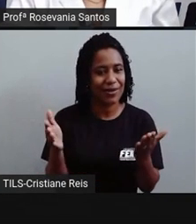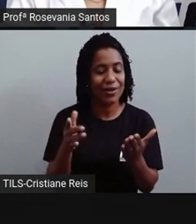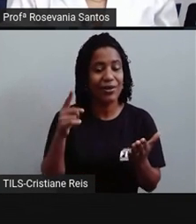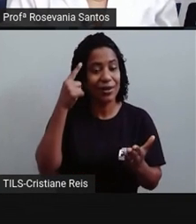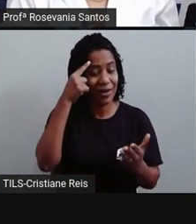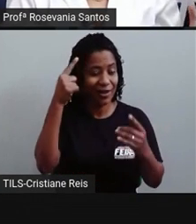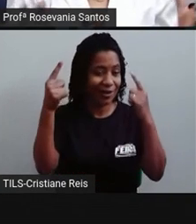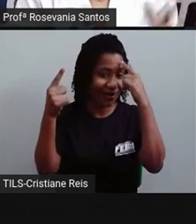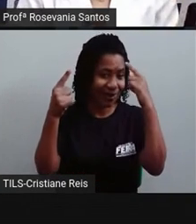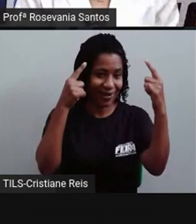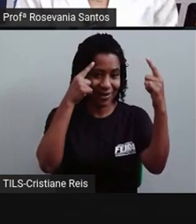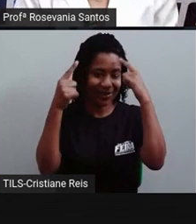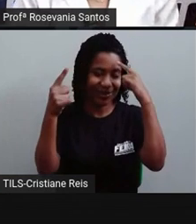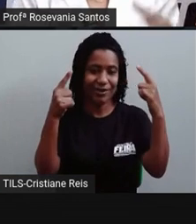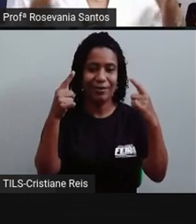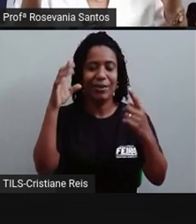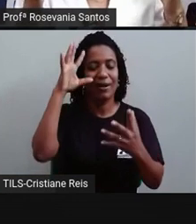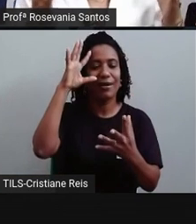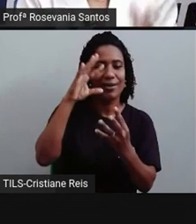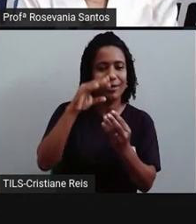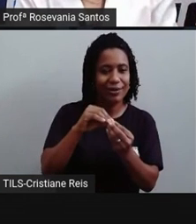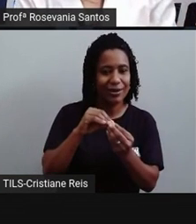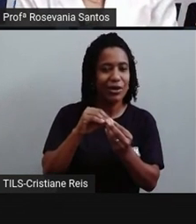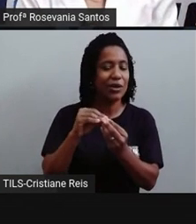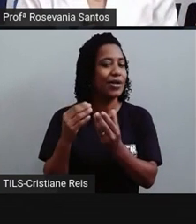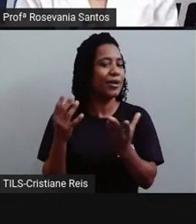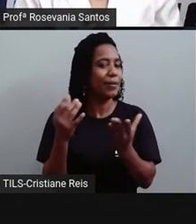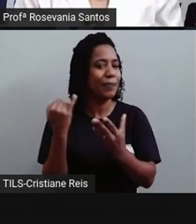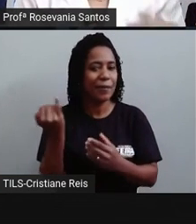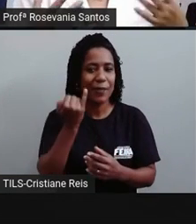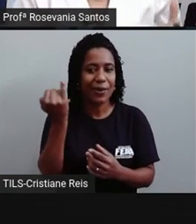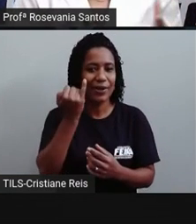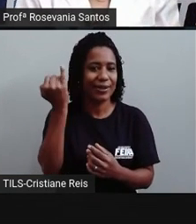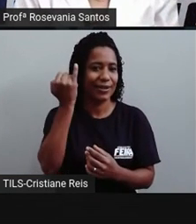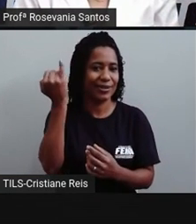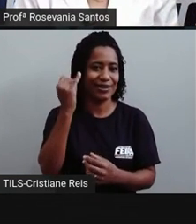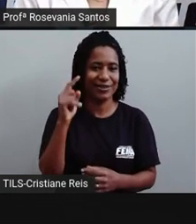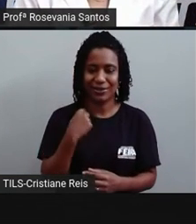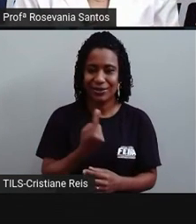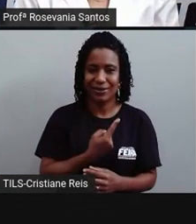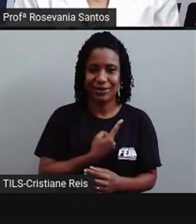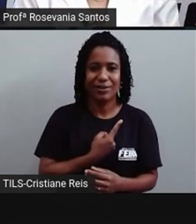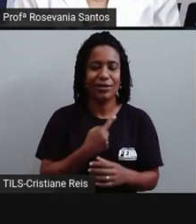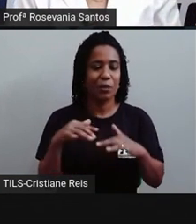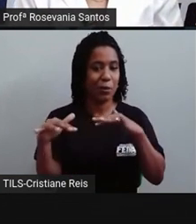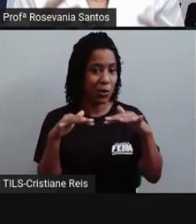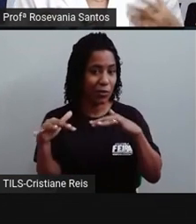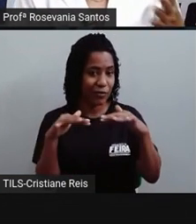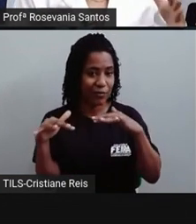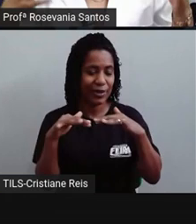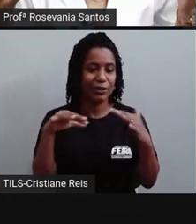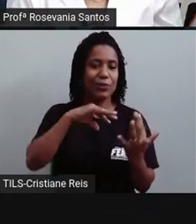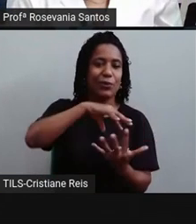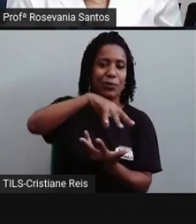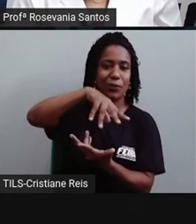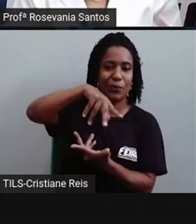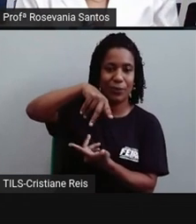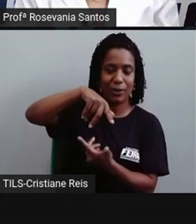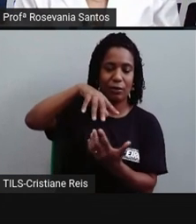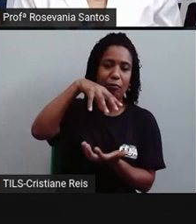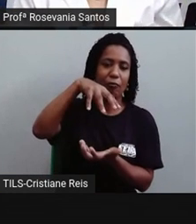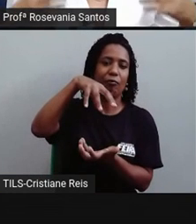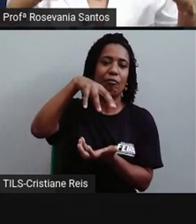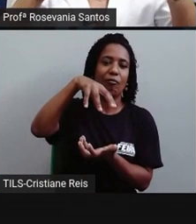revisão, é só para vocês entenderem, importantíssimo, né? A gente ter esses movimentos, até porque se a Terra ficasse